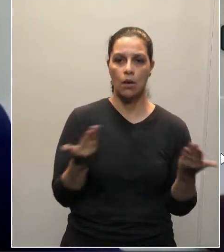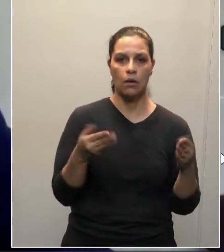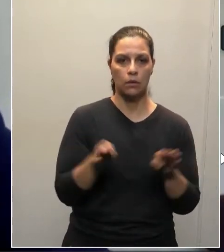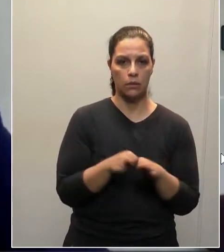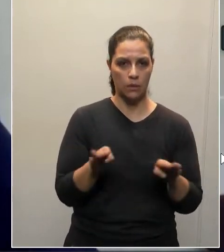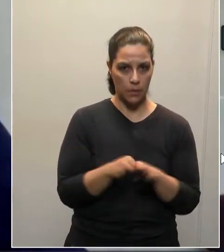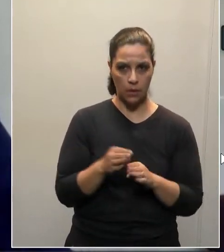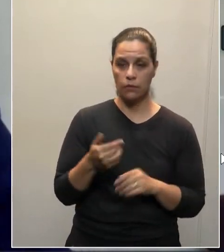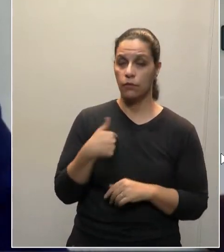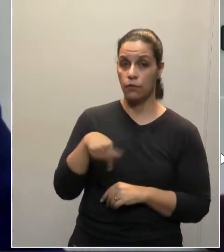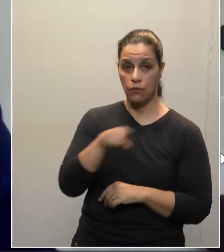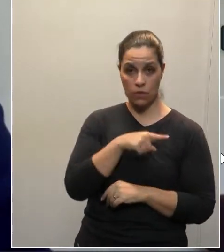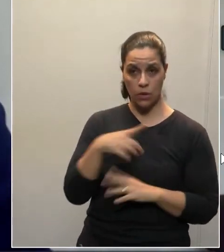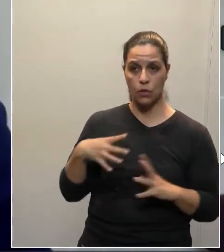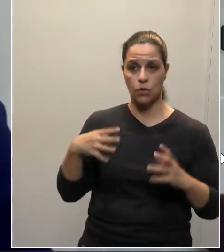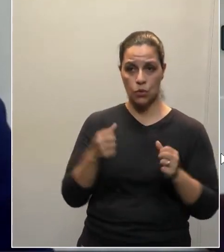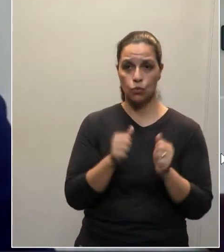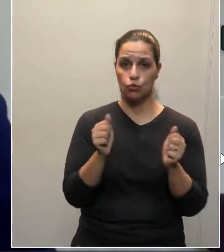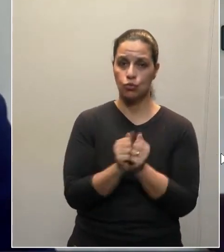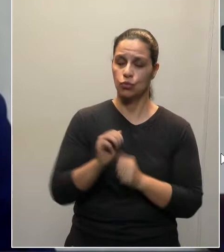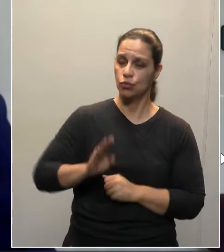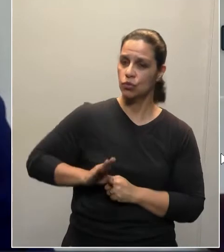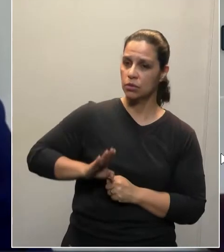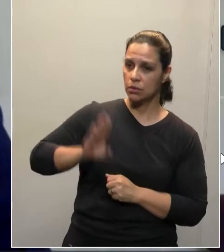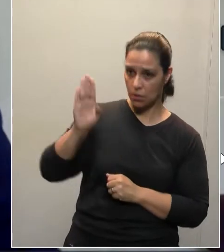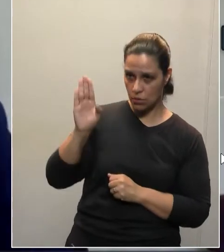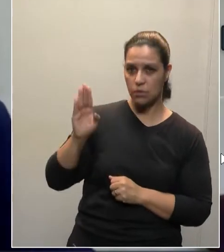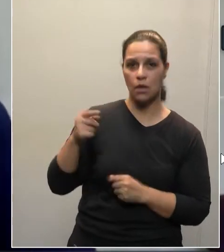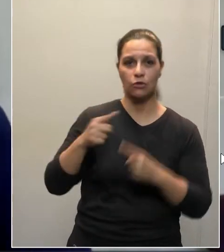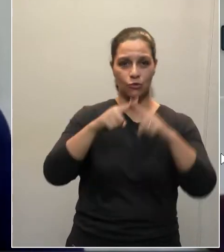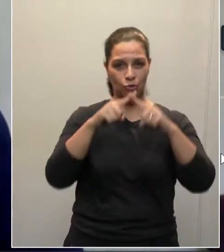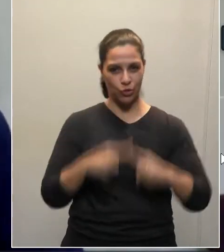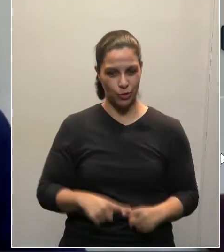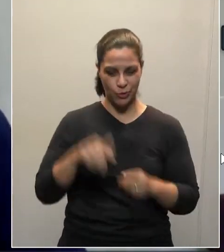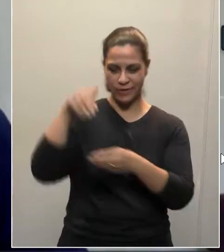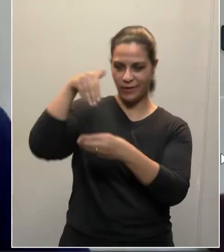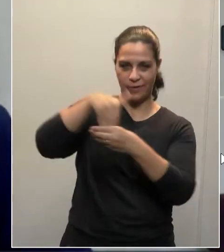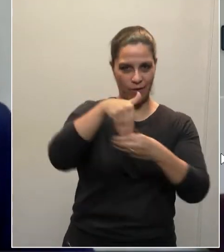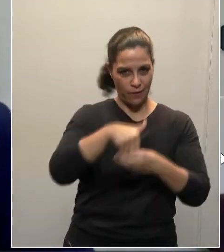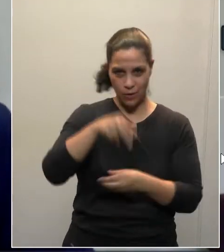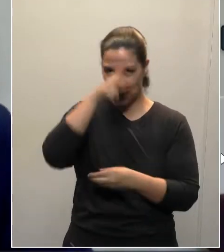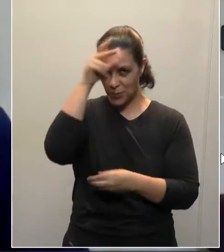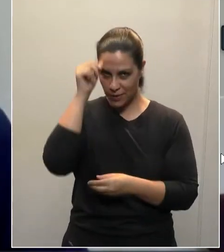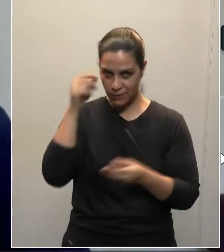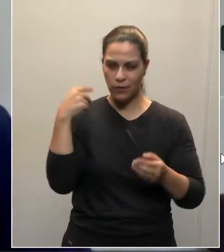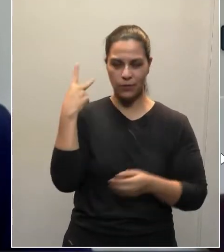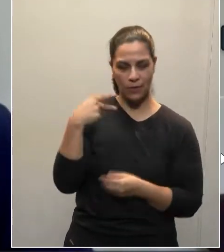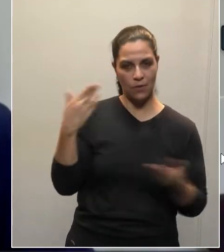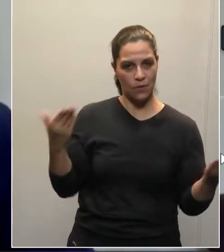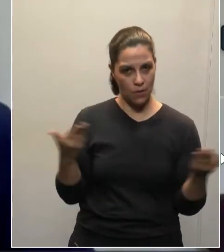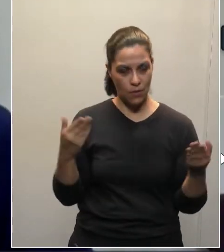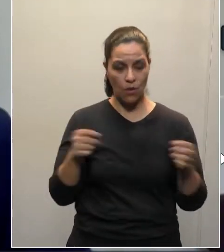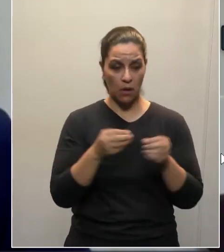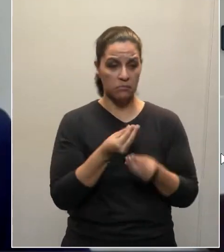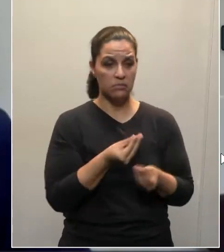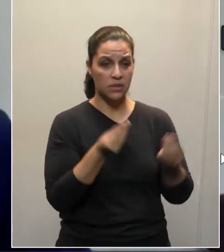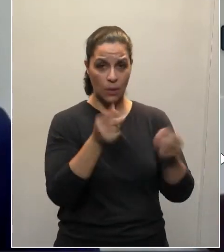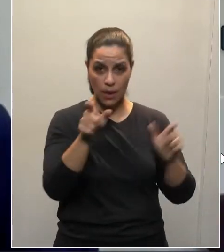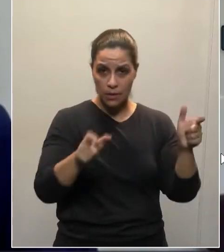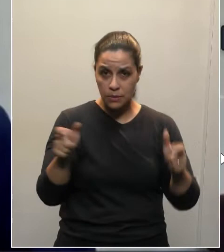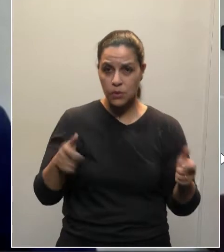saudar todos os candidatos e candidatas que disputaram essas eleições, levando aos eleitores